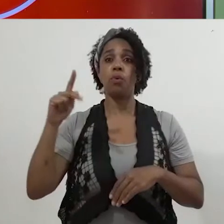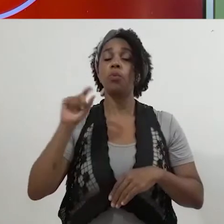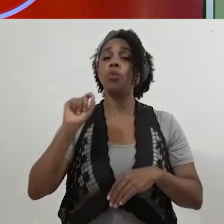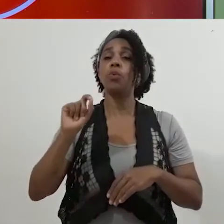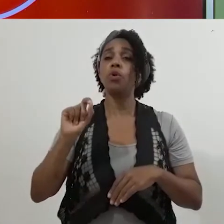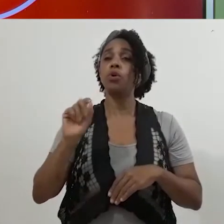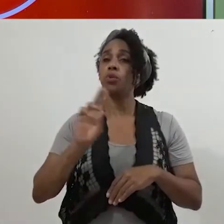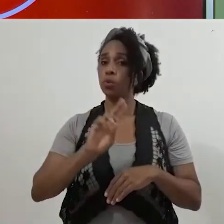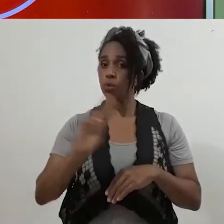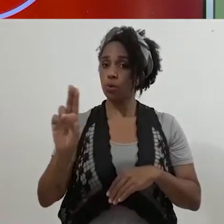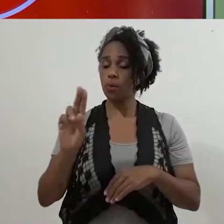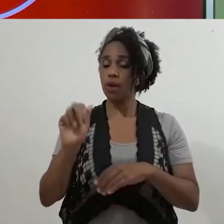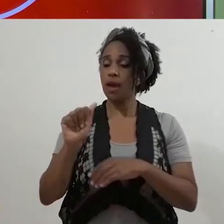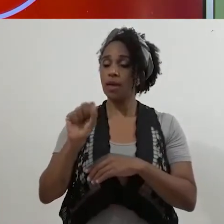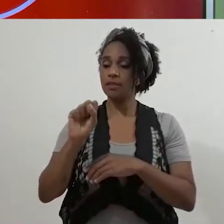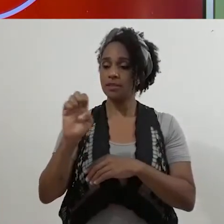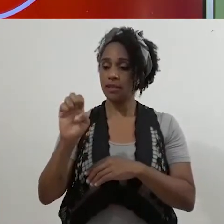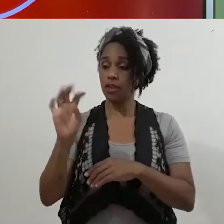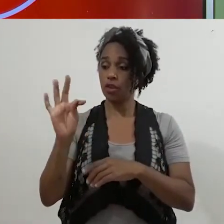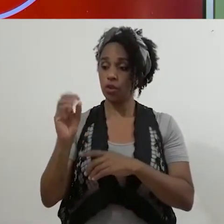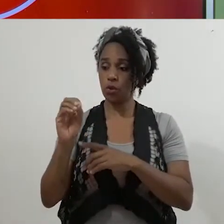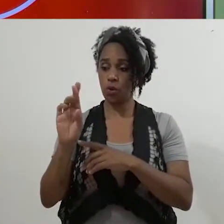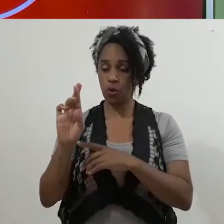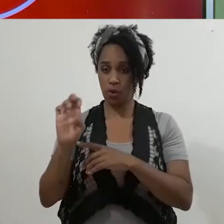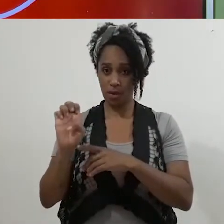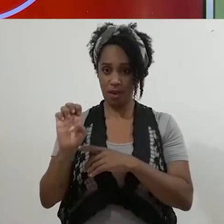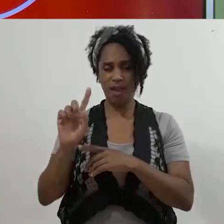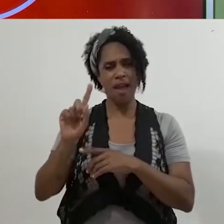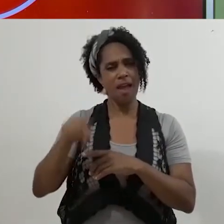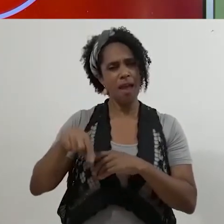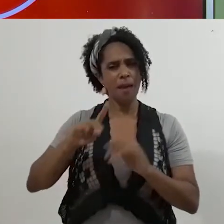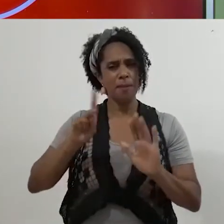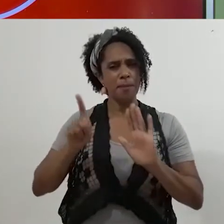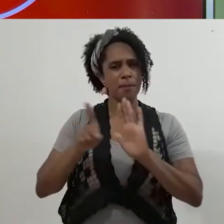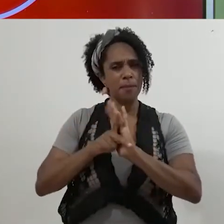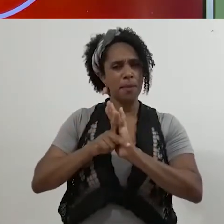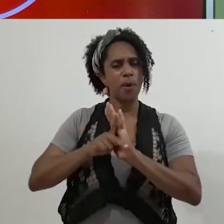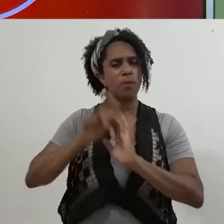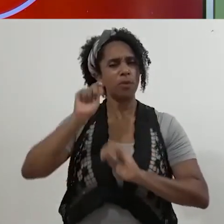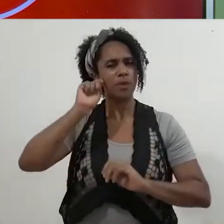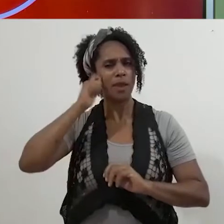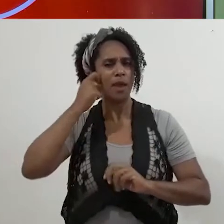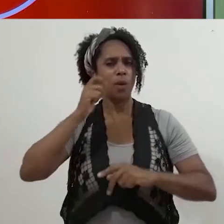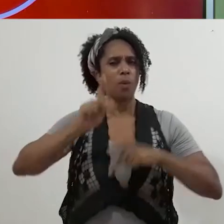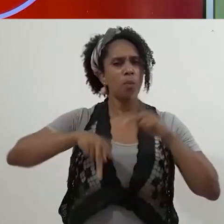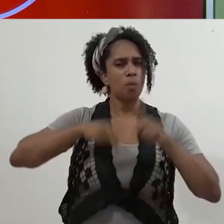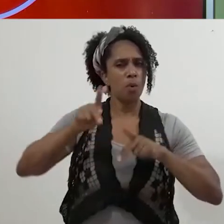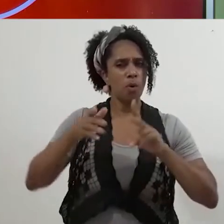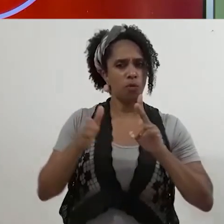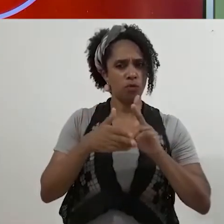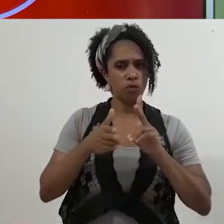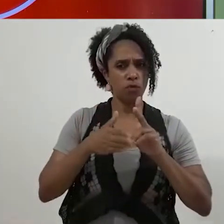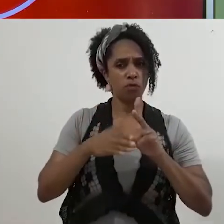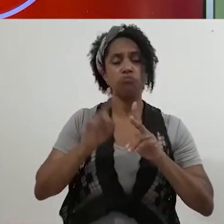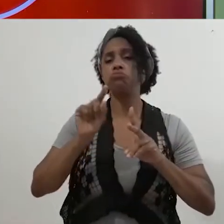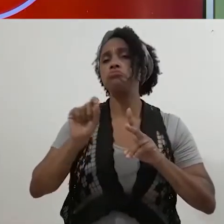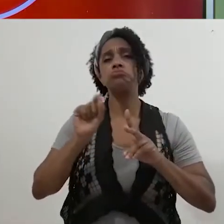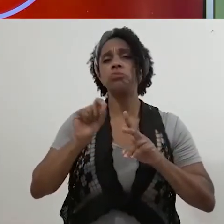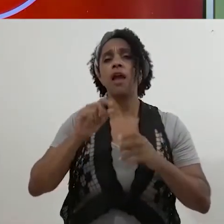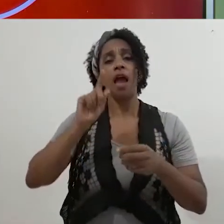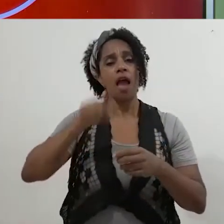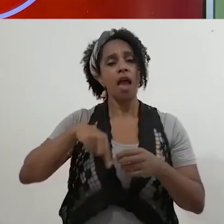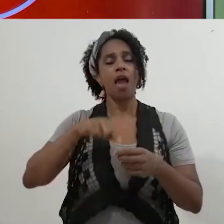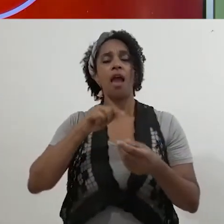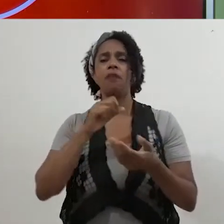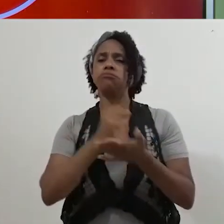ACETORÉ, Formação em Educação sobre Negros e Povos Indígenas, se destina à contratação de